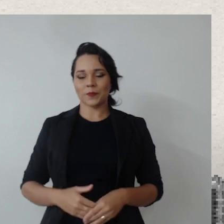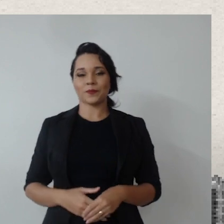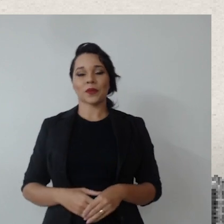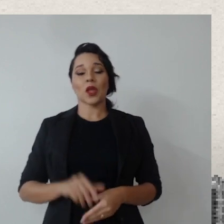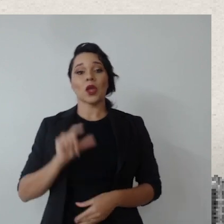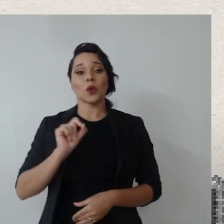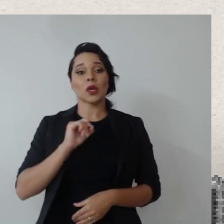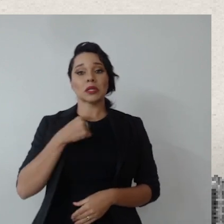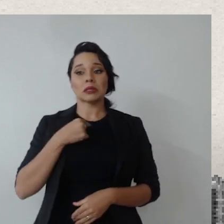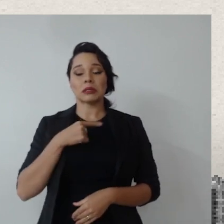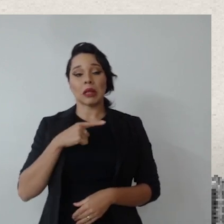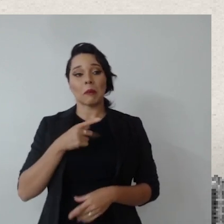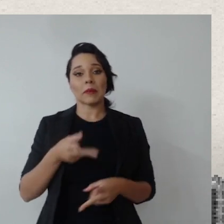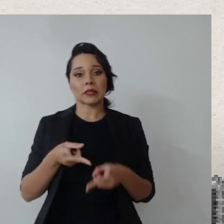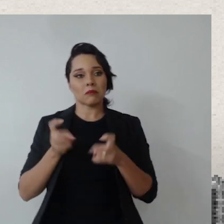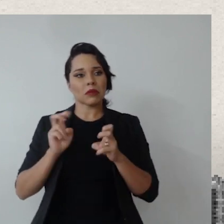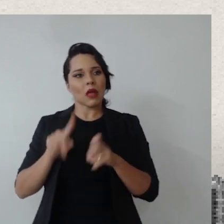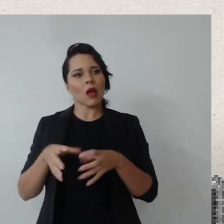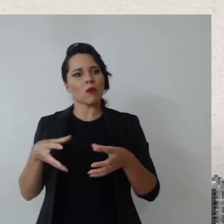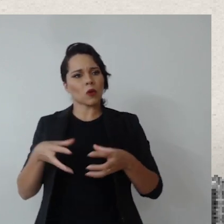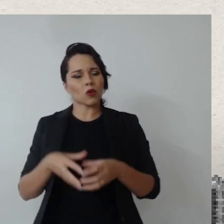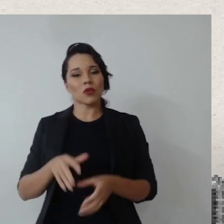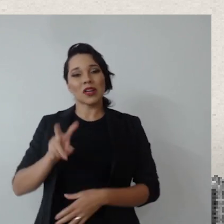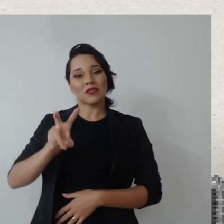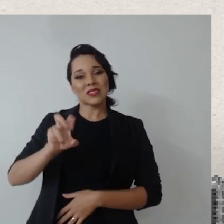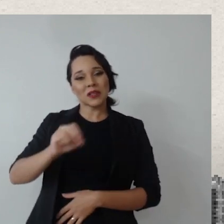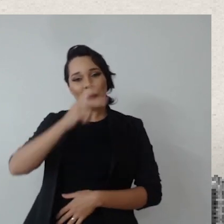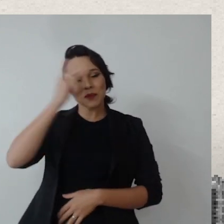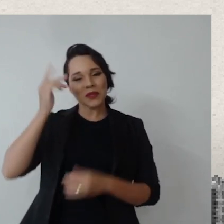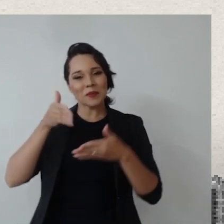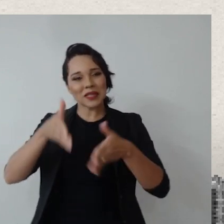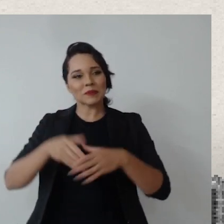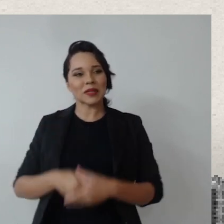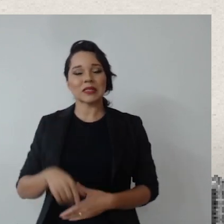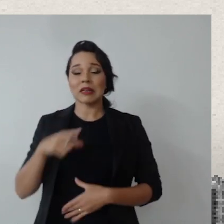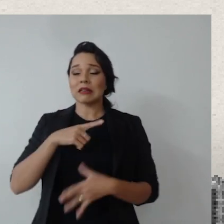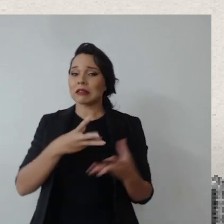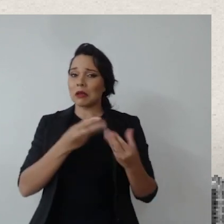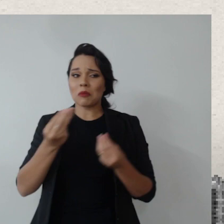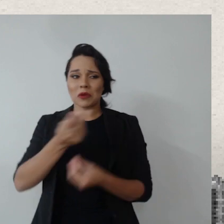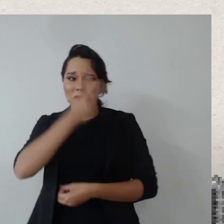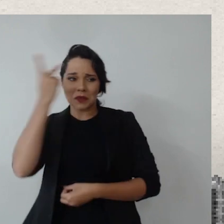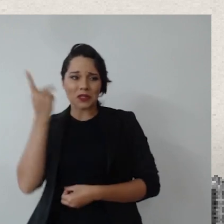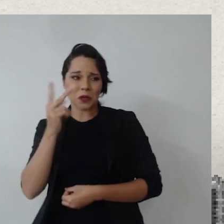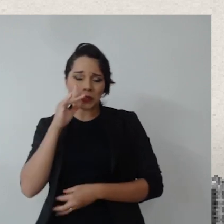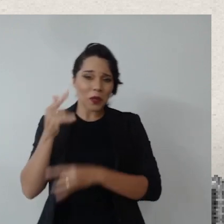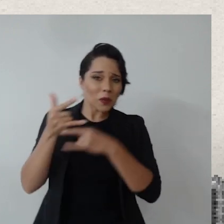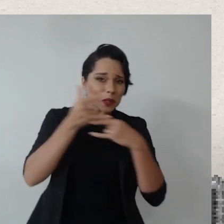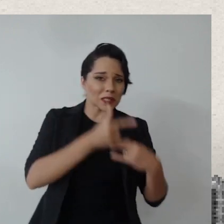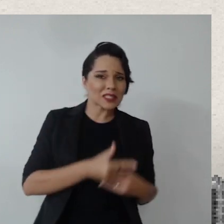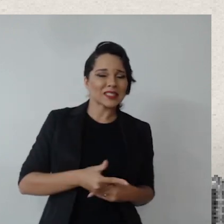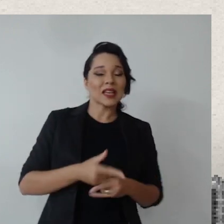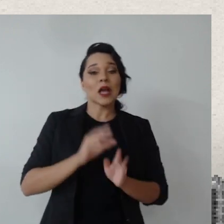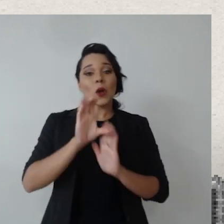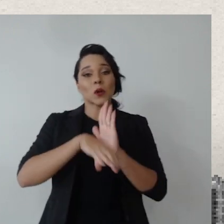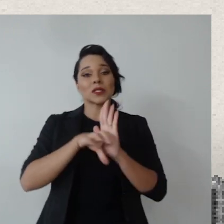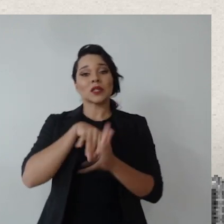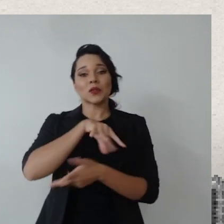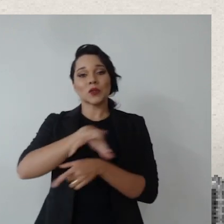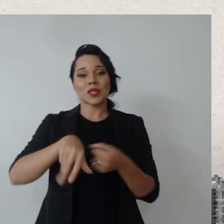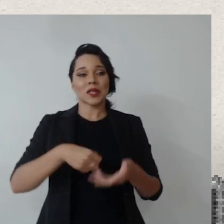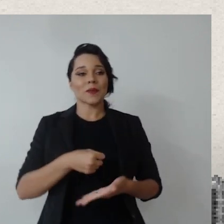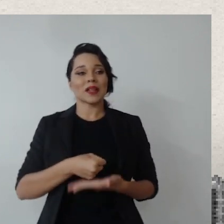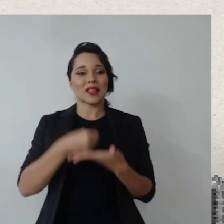e o que a gente tem observado, há uma turma com 50 participantes, tem muitos colegas que estão aqui, esse conceito de